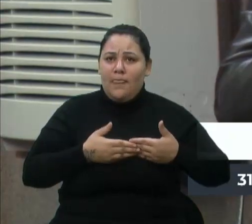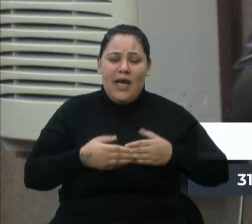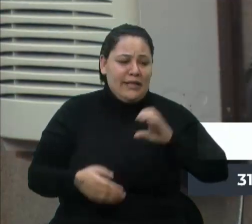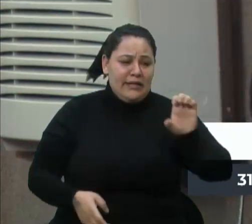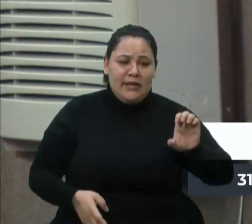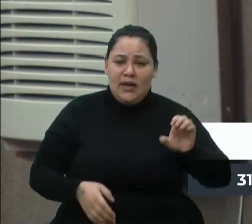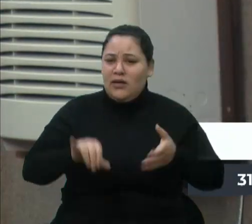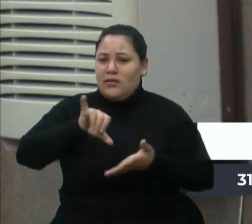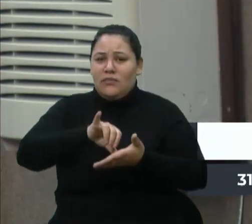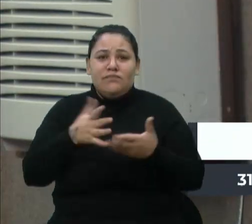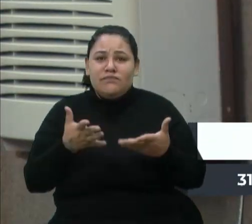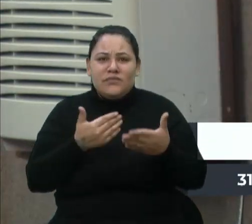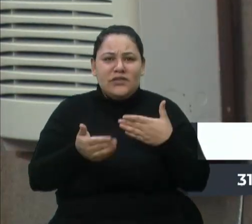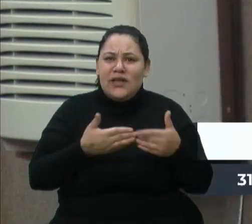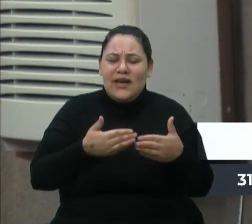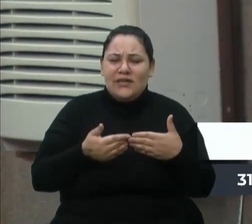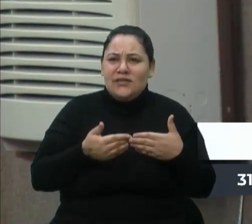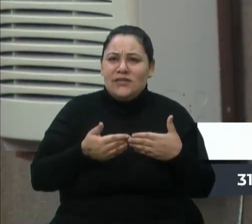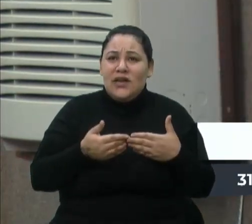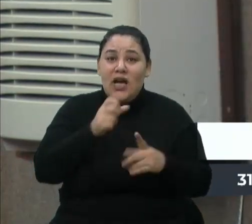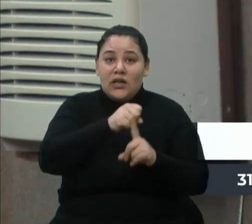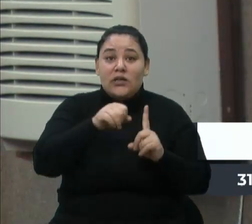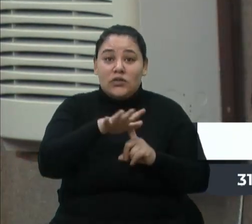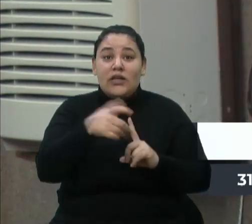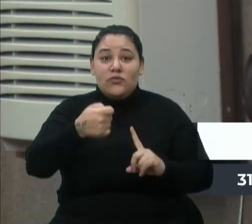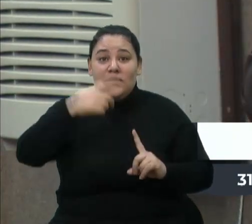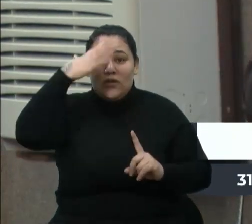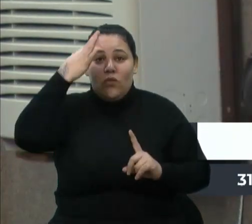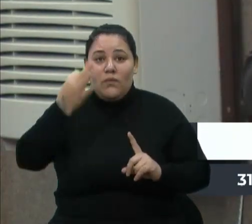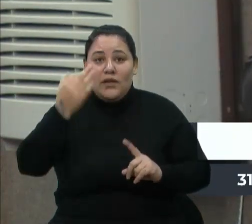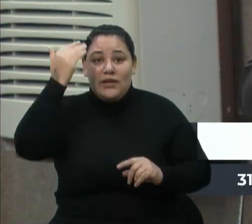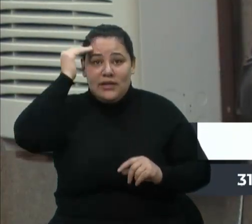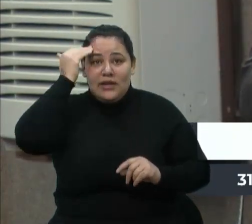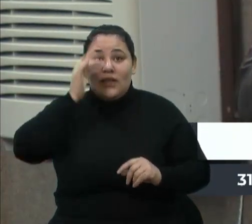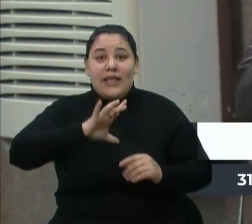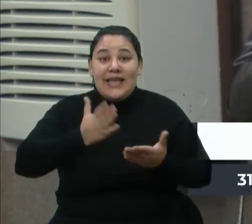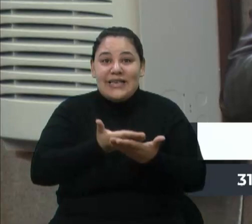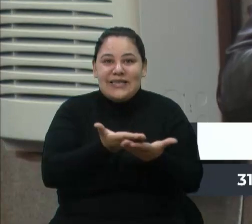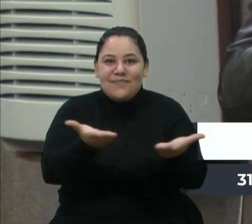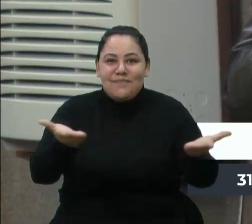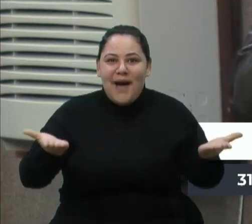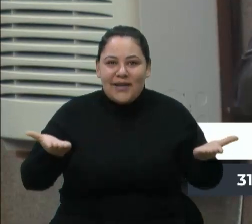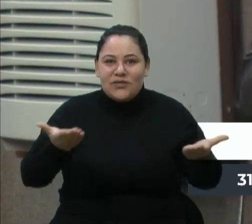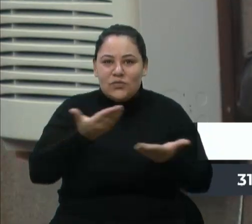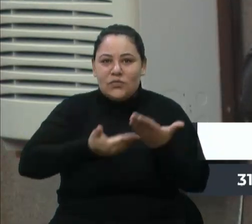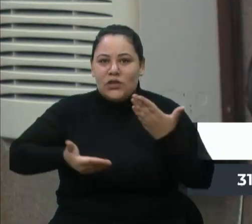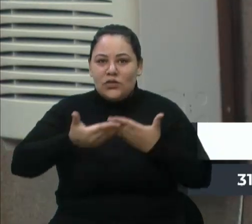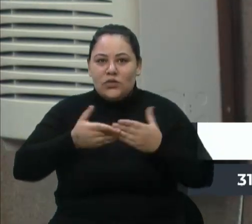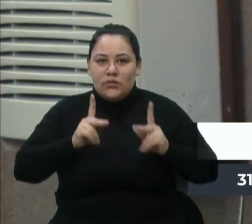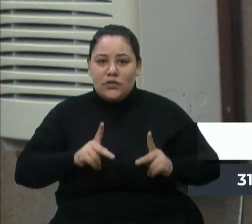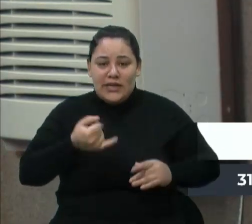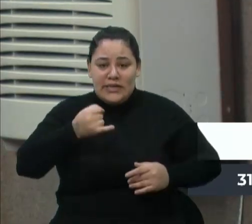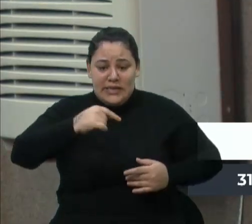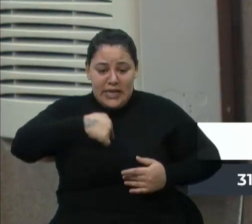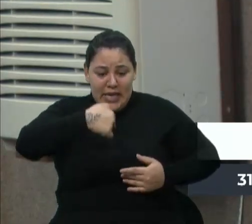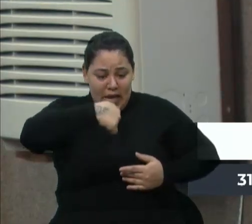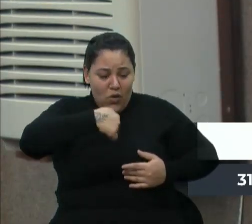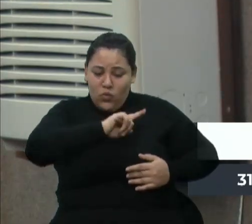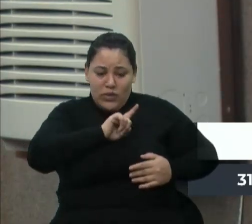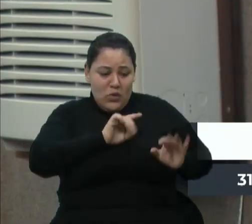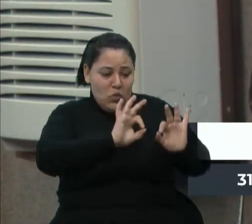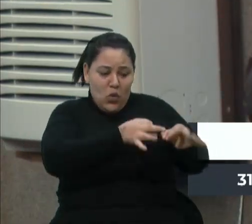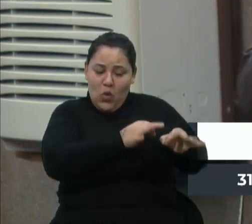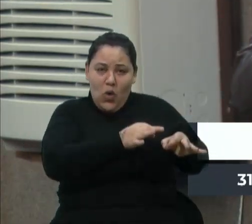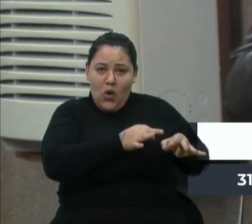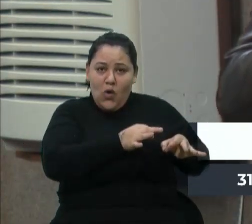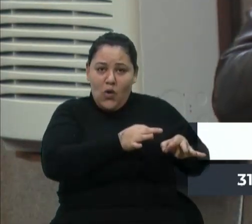membro do centro. Então, a sociedade tem que entender que tem espaço para todos. E se eu não concordo, ou não compactuo com essa